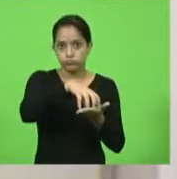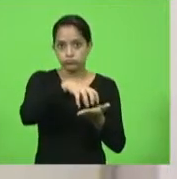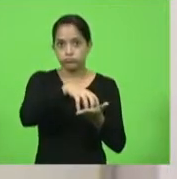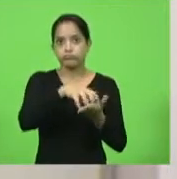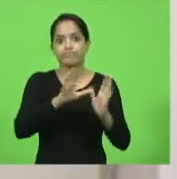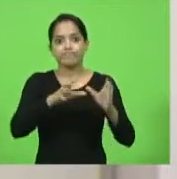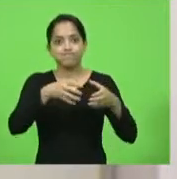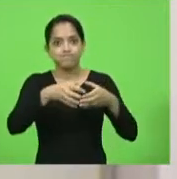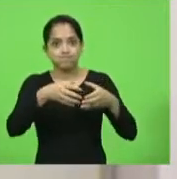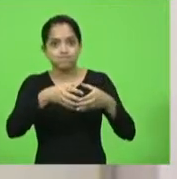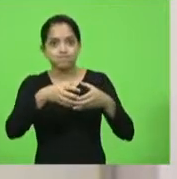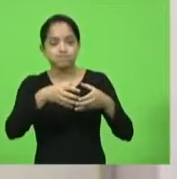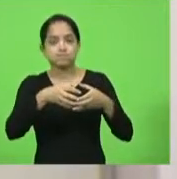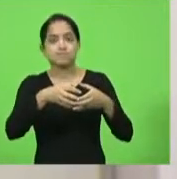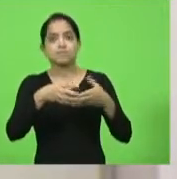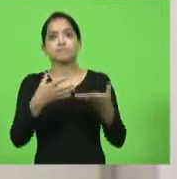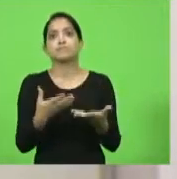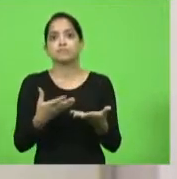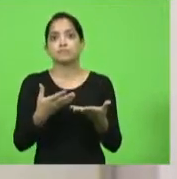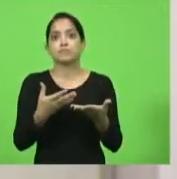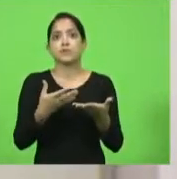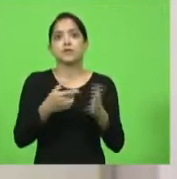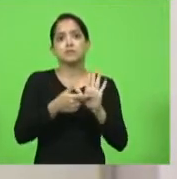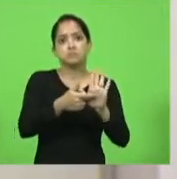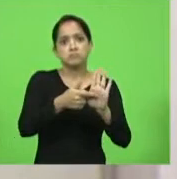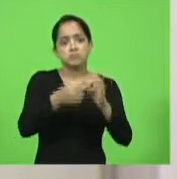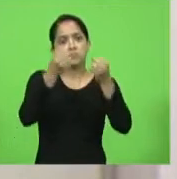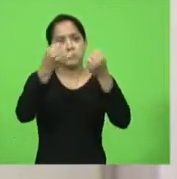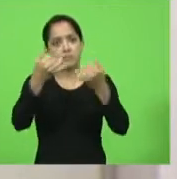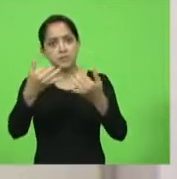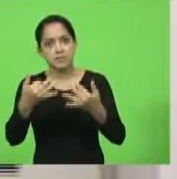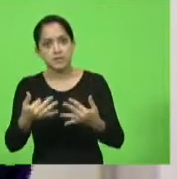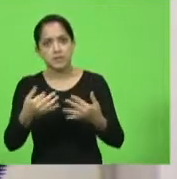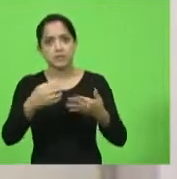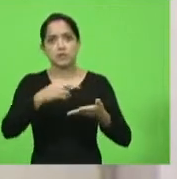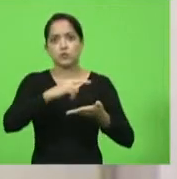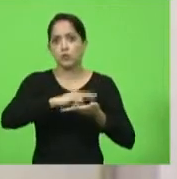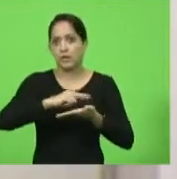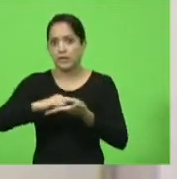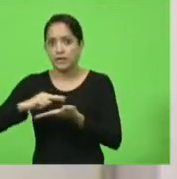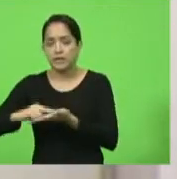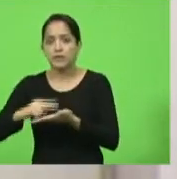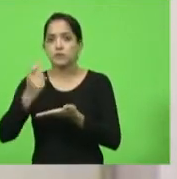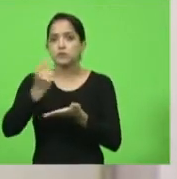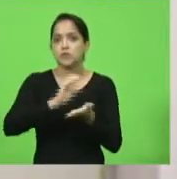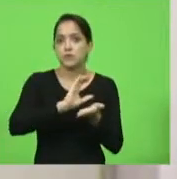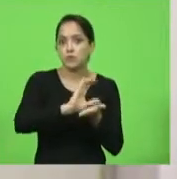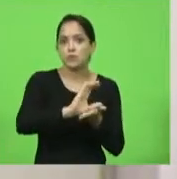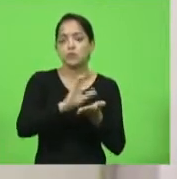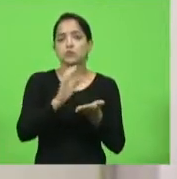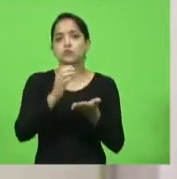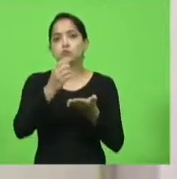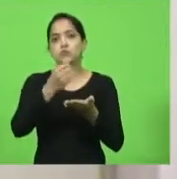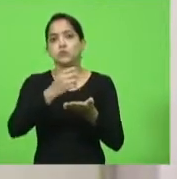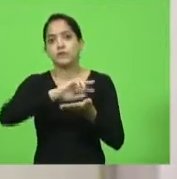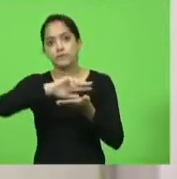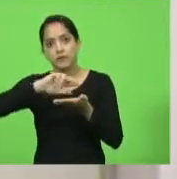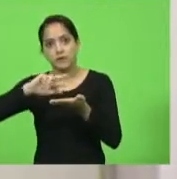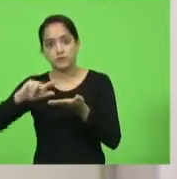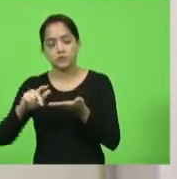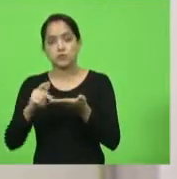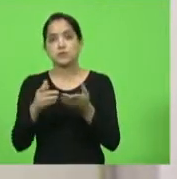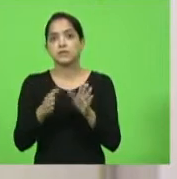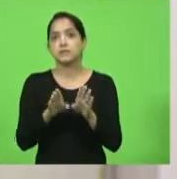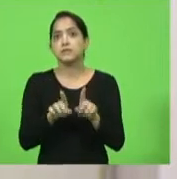dando prontas respostas, instalação de leitos, habilitação, recursos, a própria Assembleia Legislativa na figura do presidente Mauro